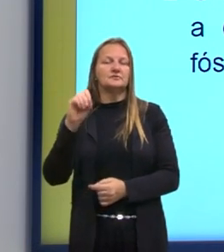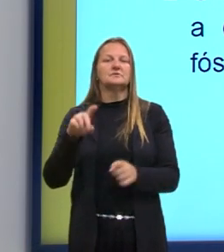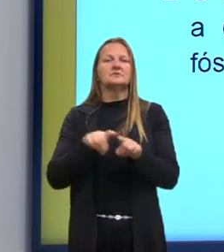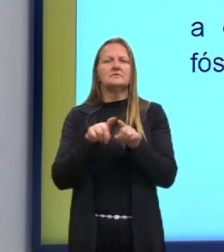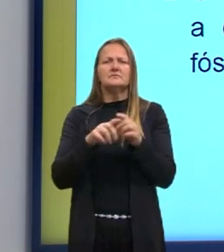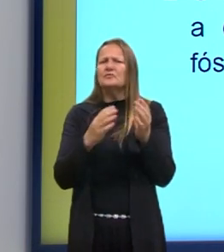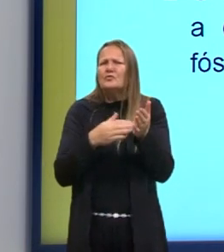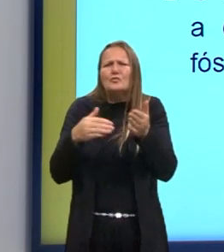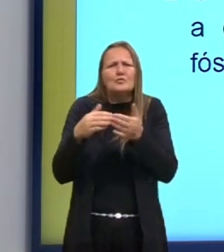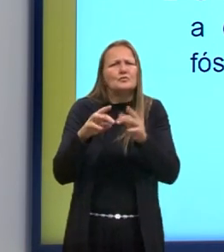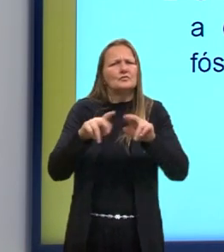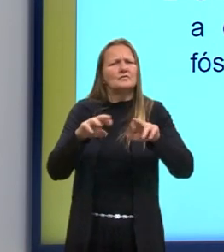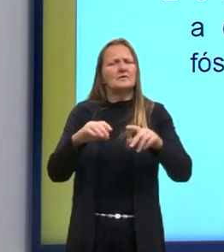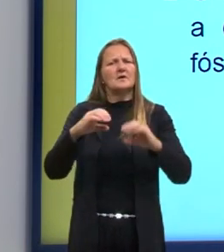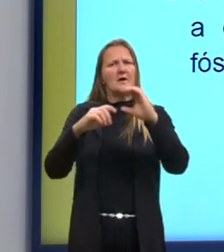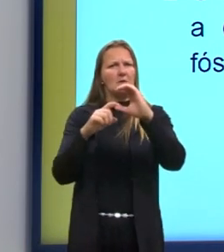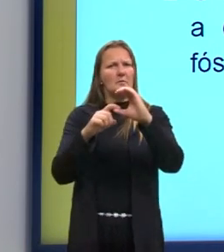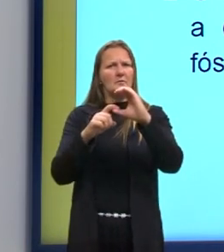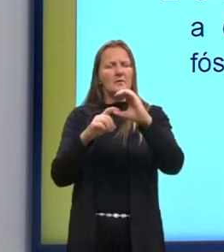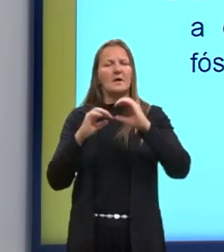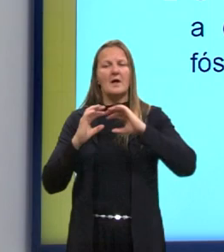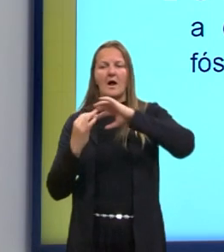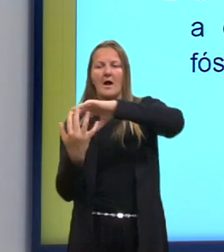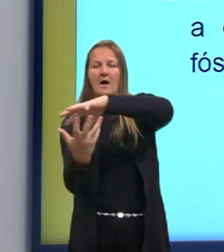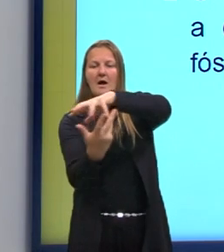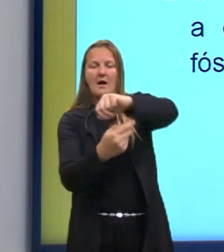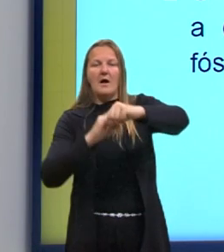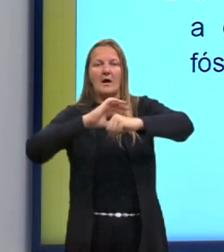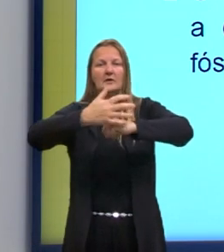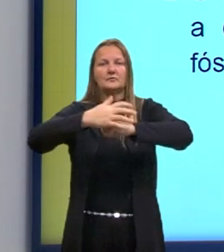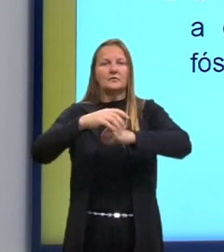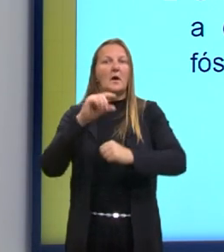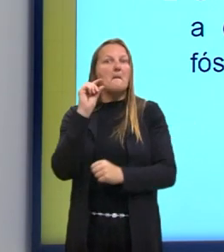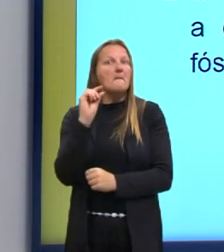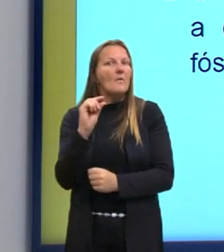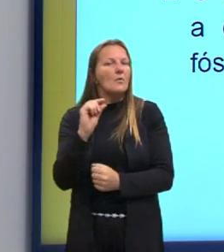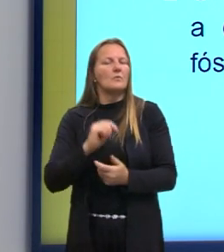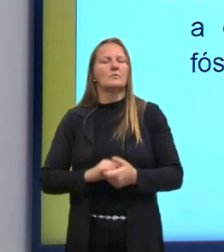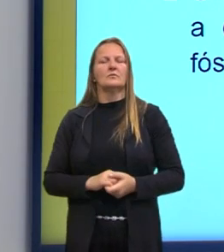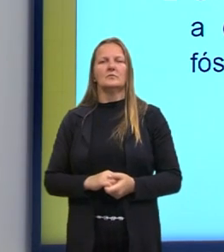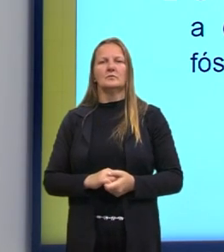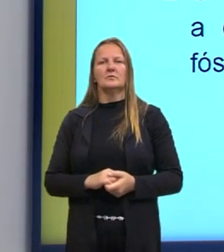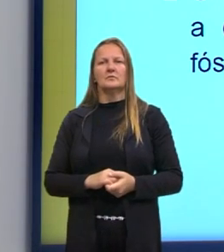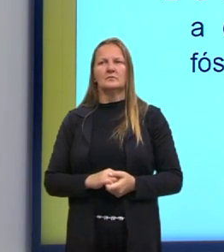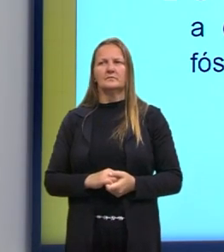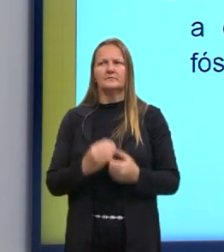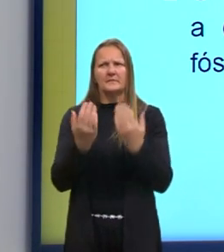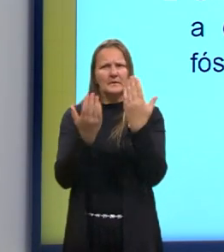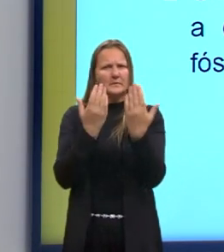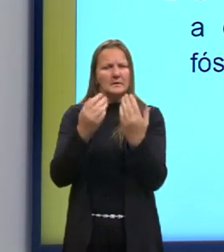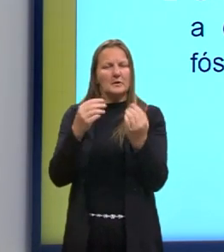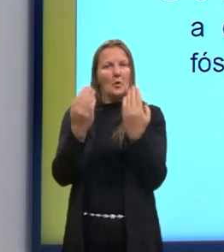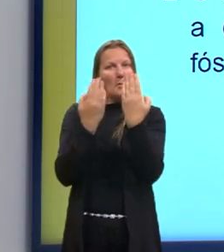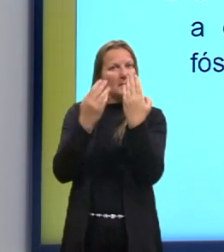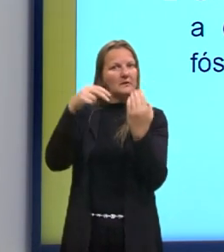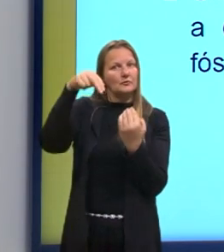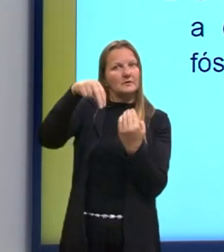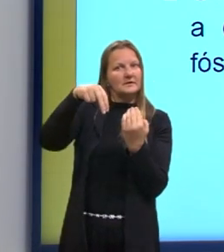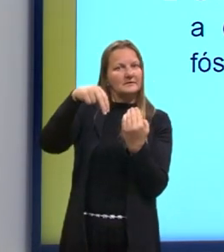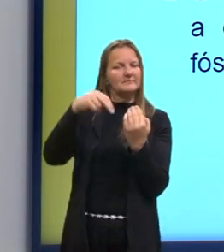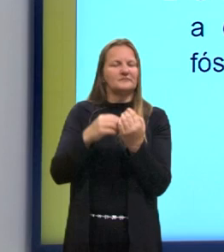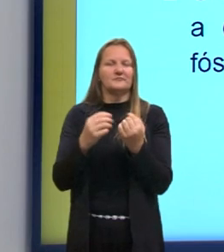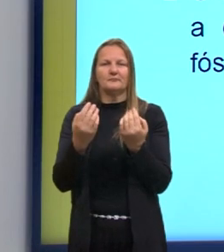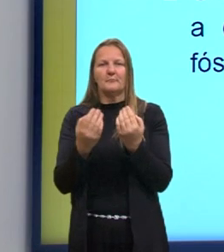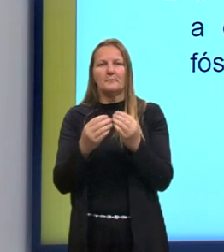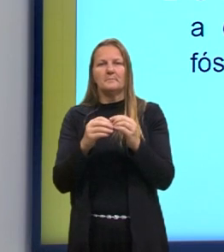atmosférico de carbono é muito pequeno, né? Diferente do nitrogênio. Se comparado com a quantidade de carbono presente lá